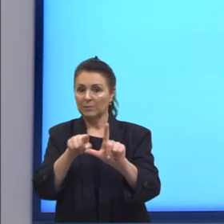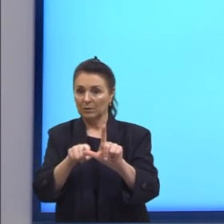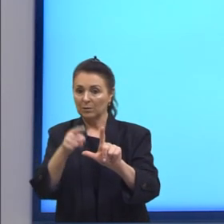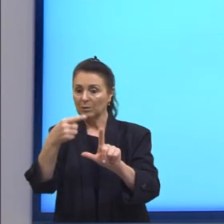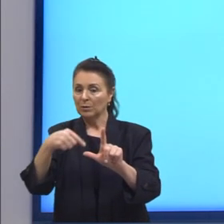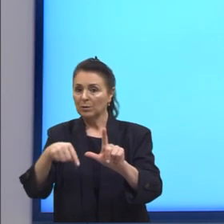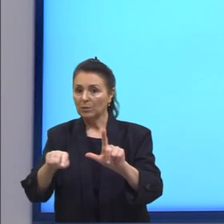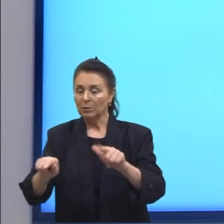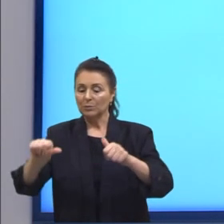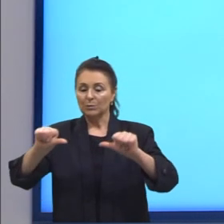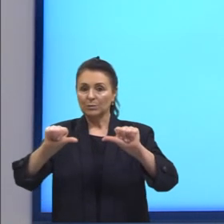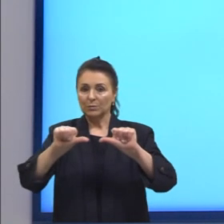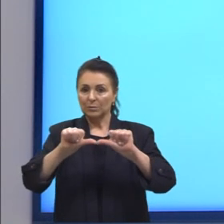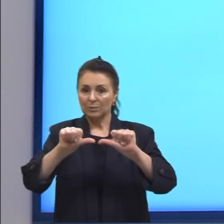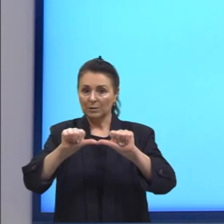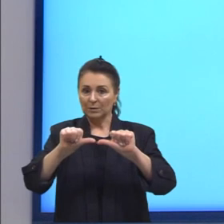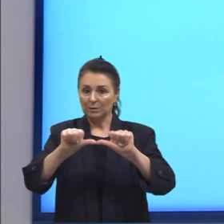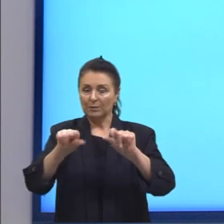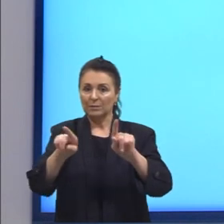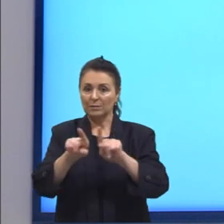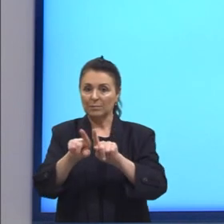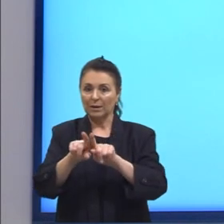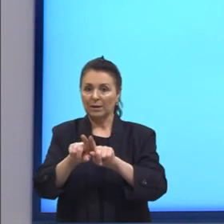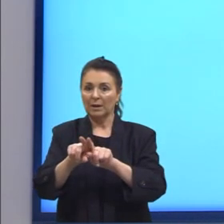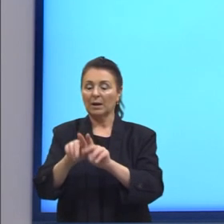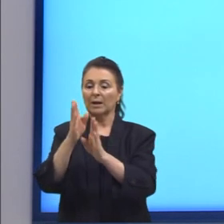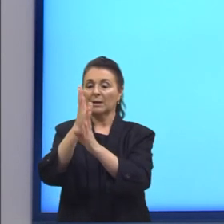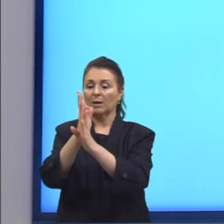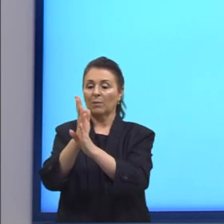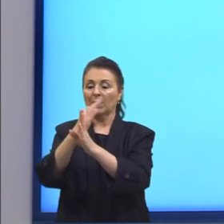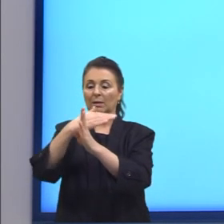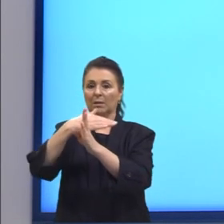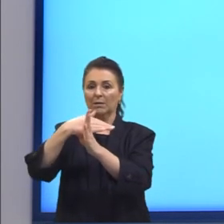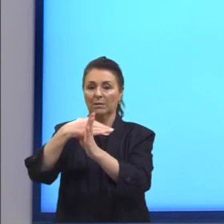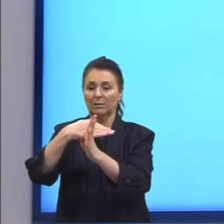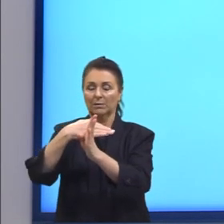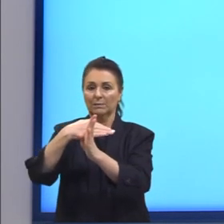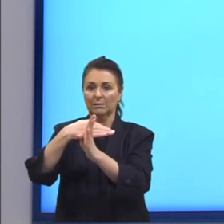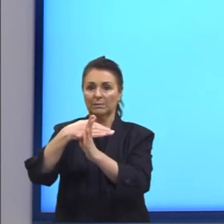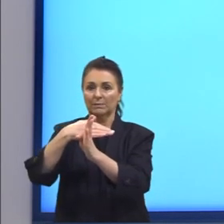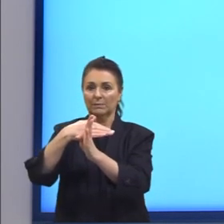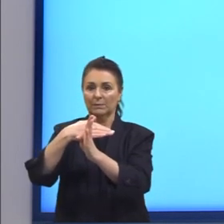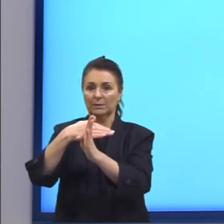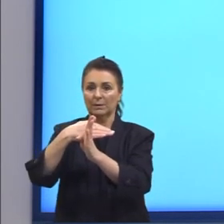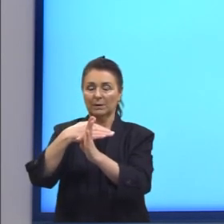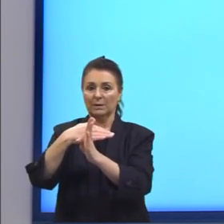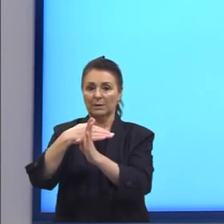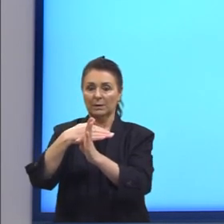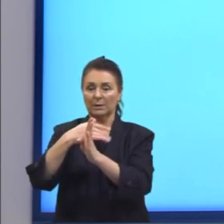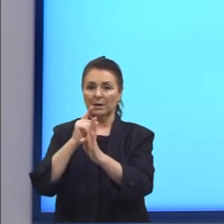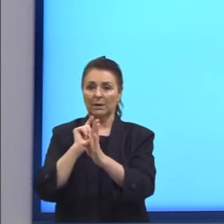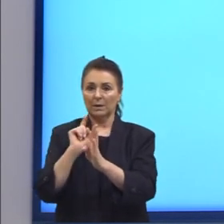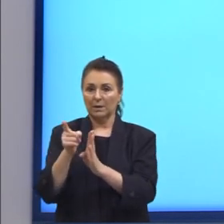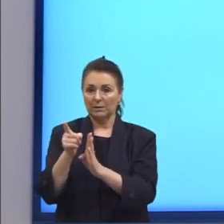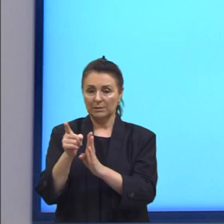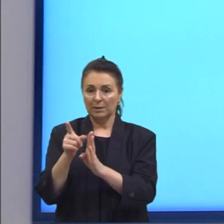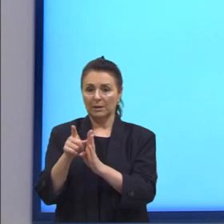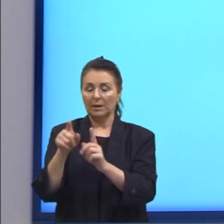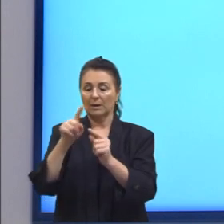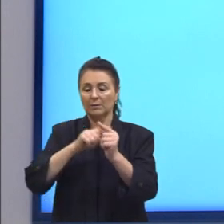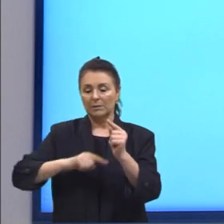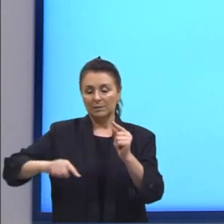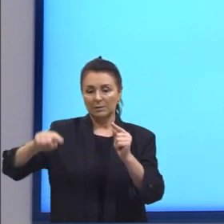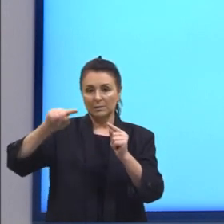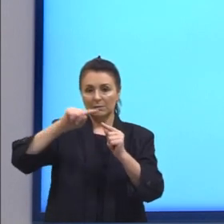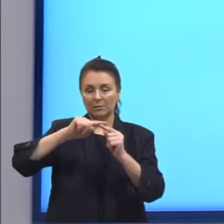ângulos simétricos a eles em cada quadrante. Então, esta seria o nosso ciclo